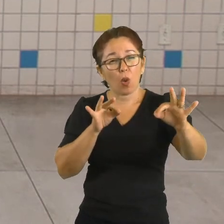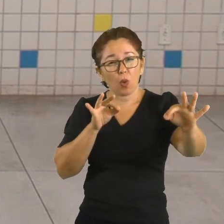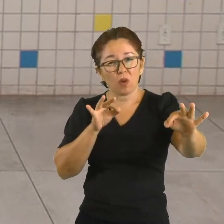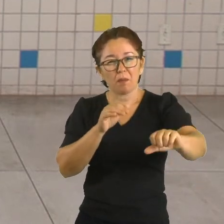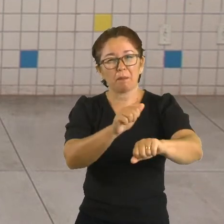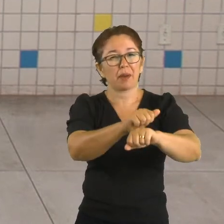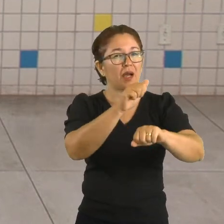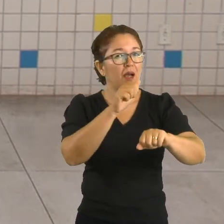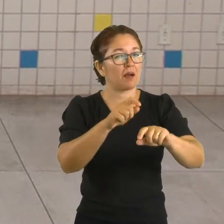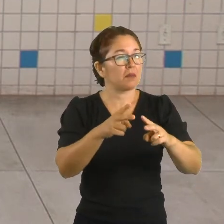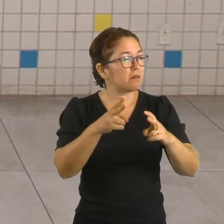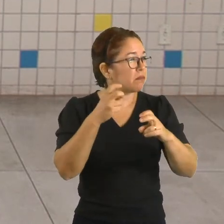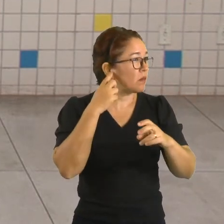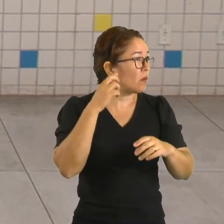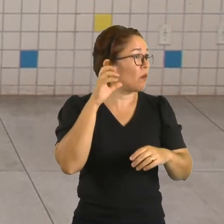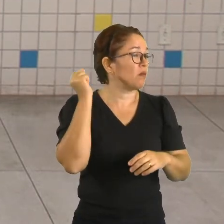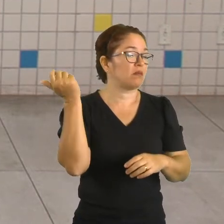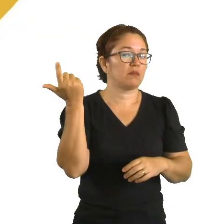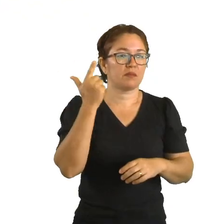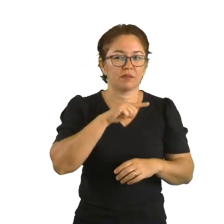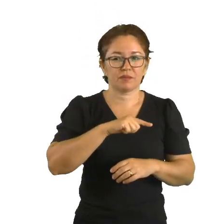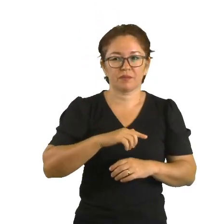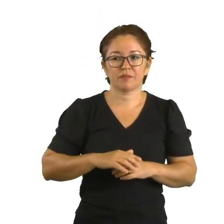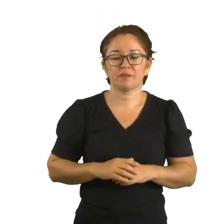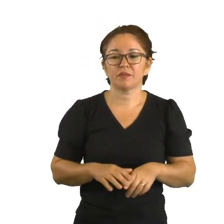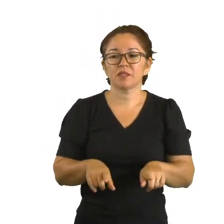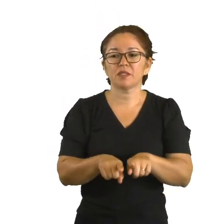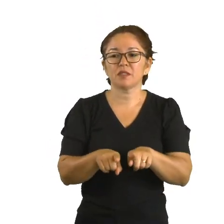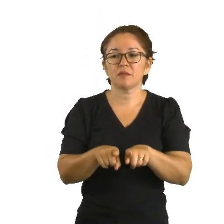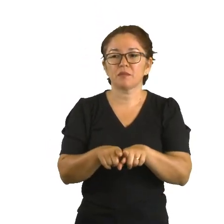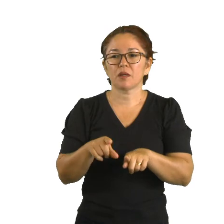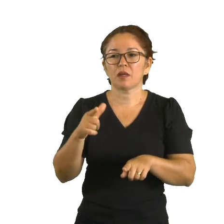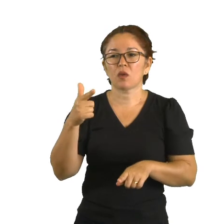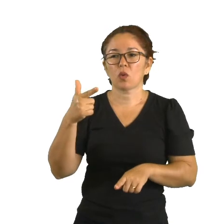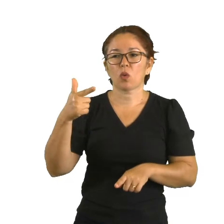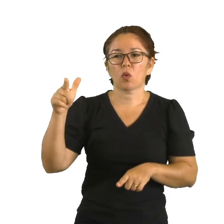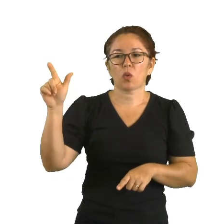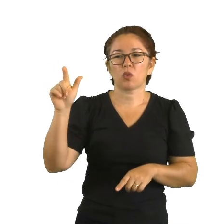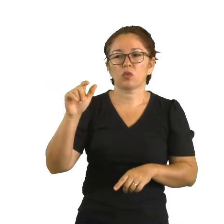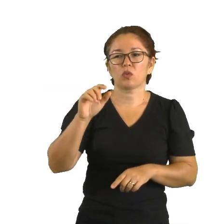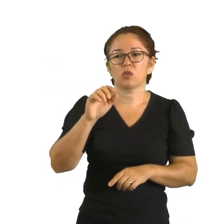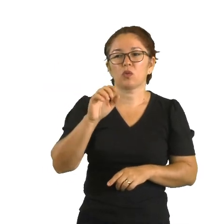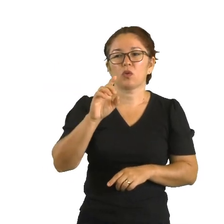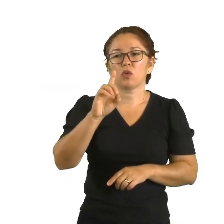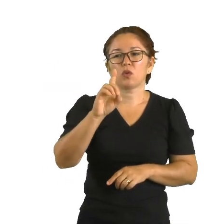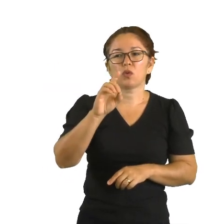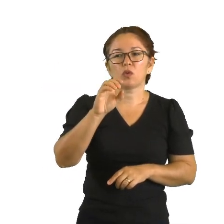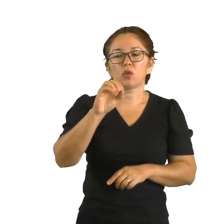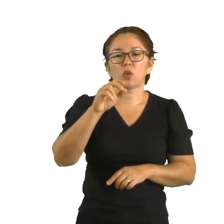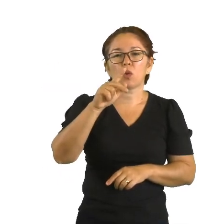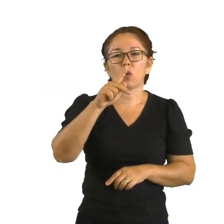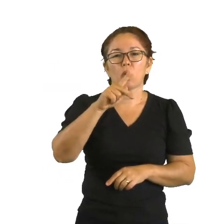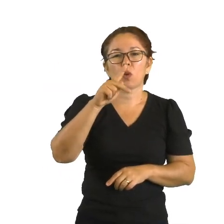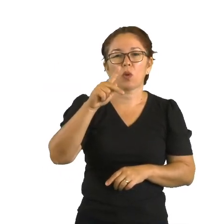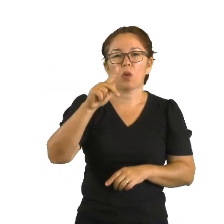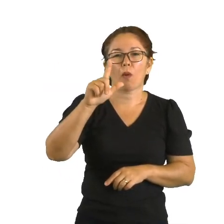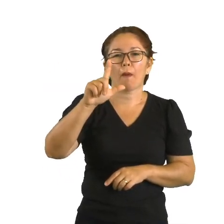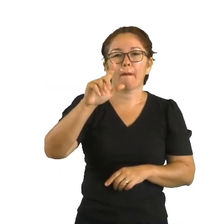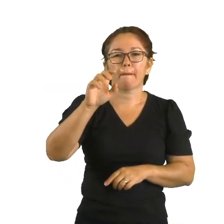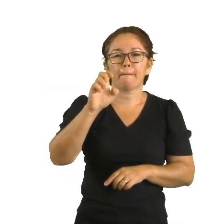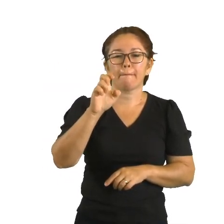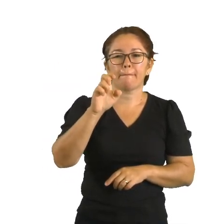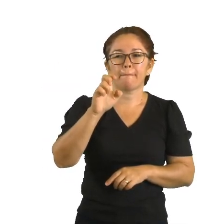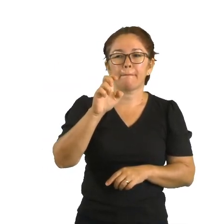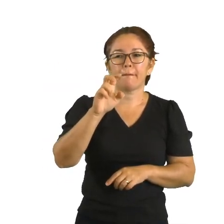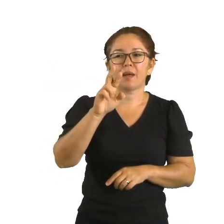Nós temos também o efeito Doppler, tá? O é o efeito Doppler? É um efeito percebido por um observador